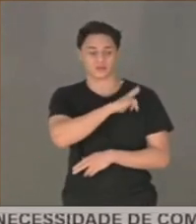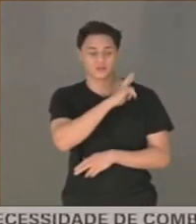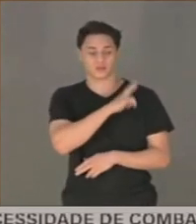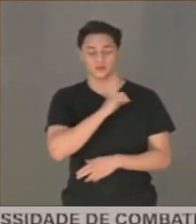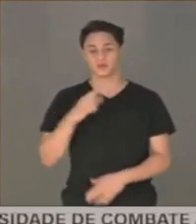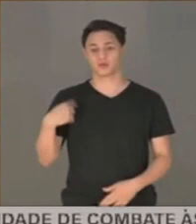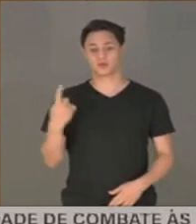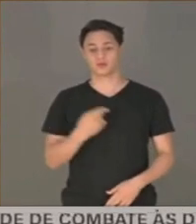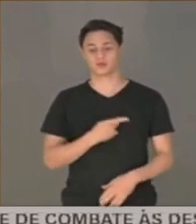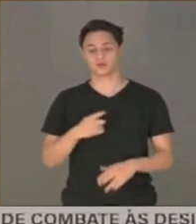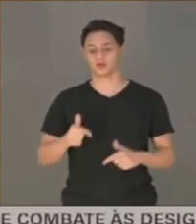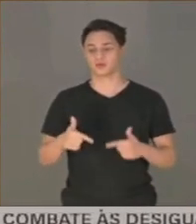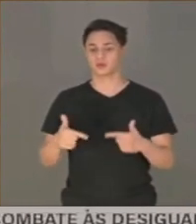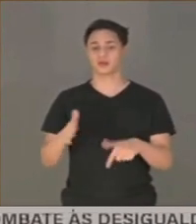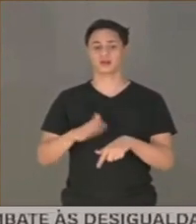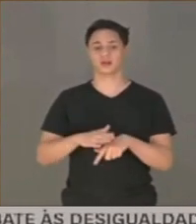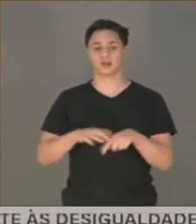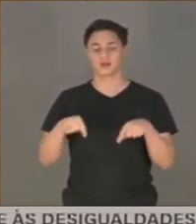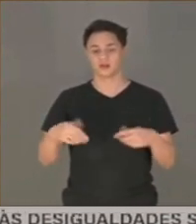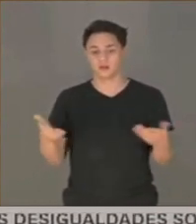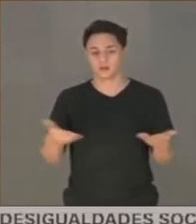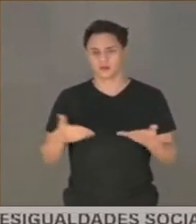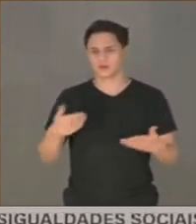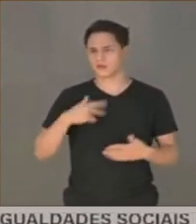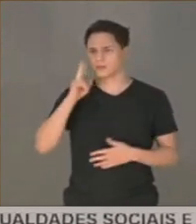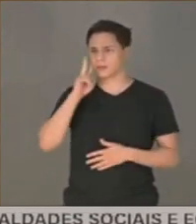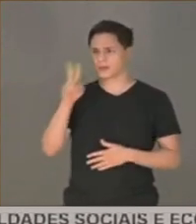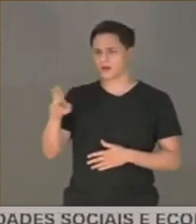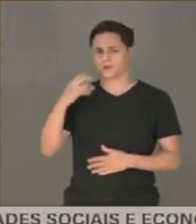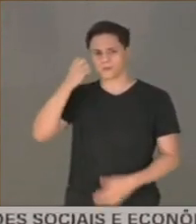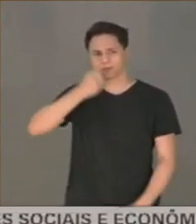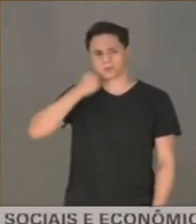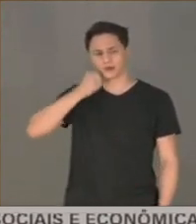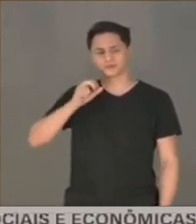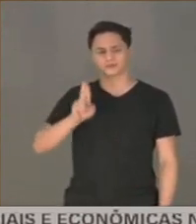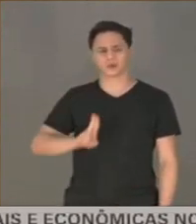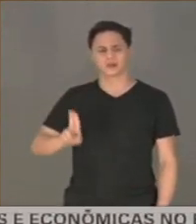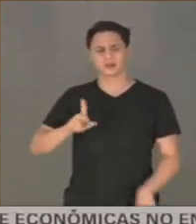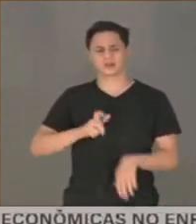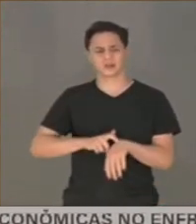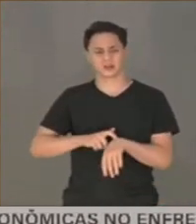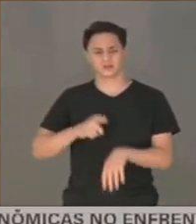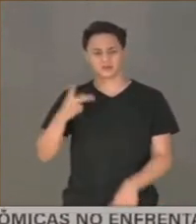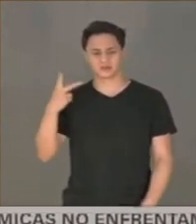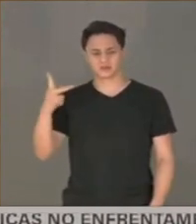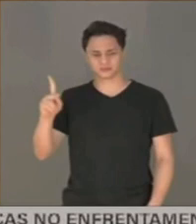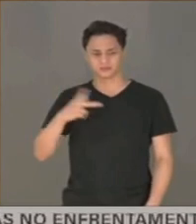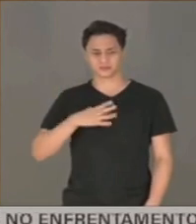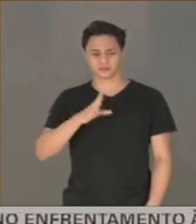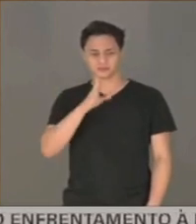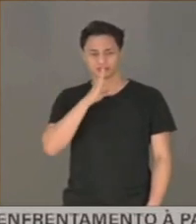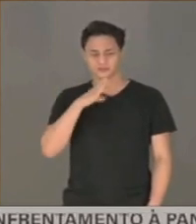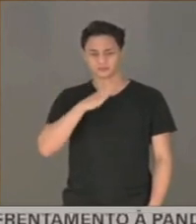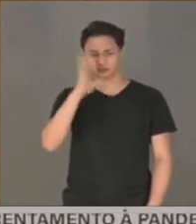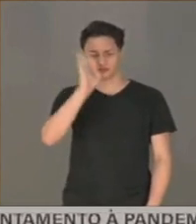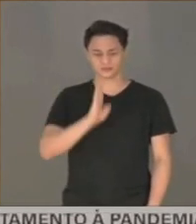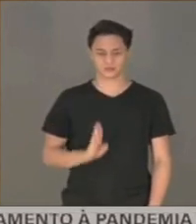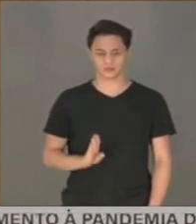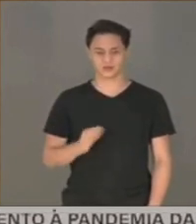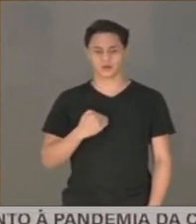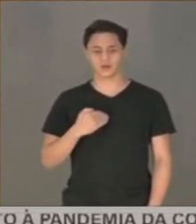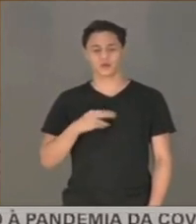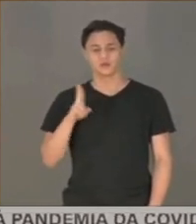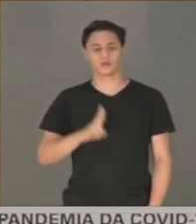nossos atos aqui. Quando eu vejo o senador utilizando o seu tempo para falar ao Brasil na utilização de